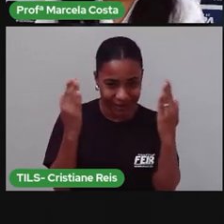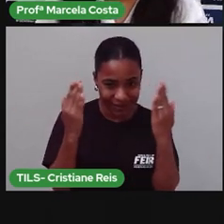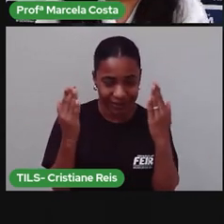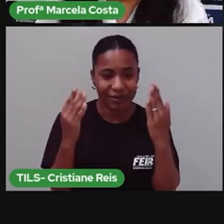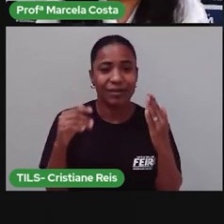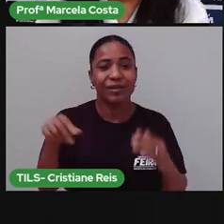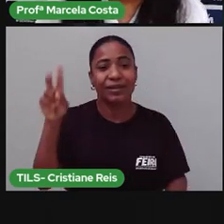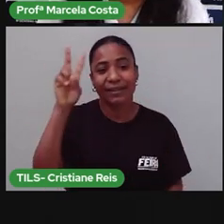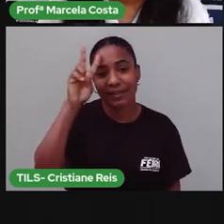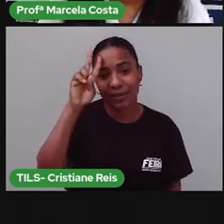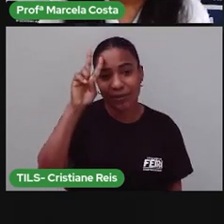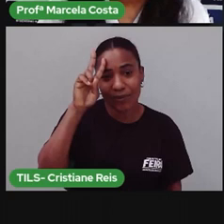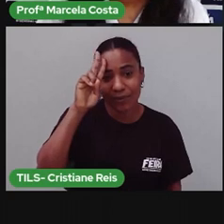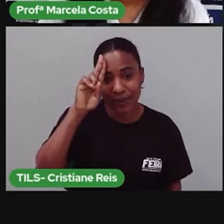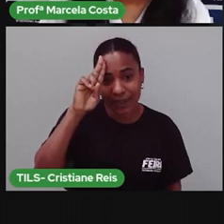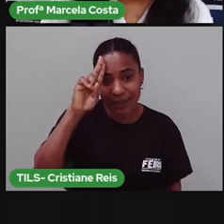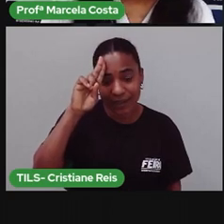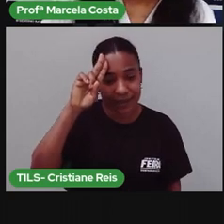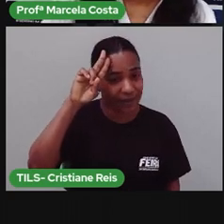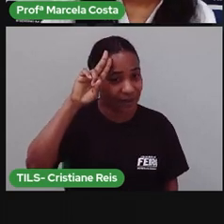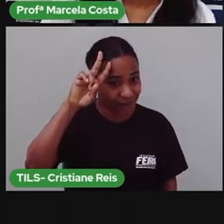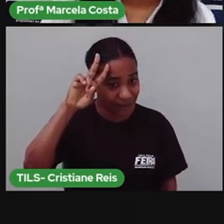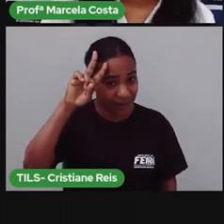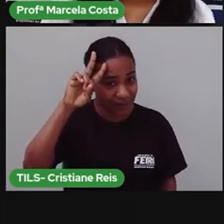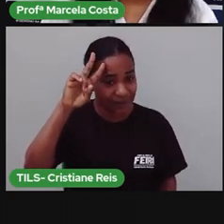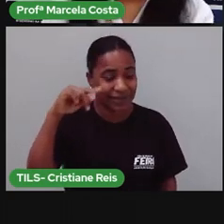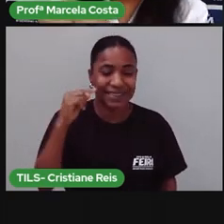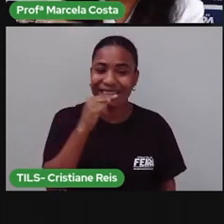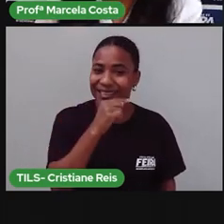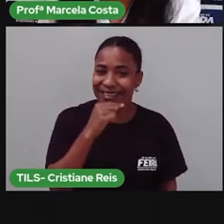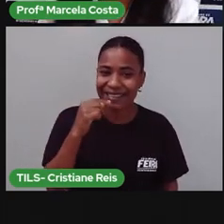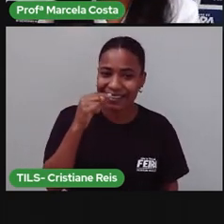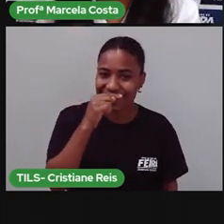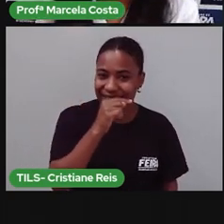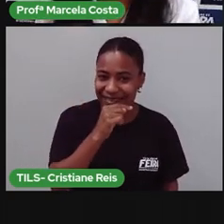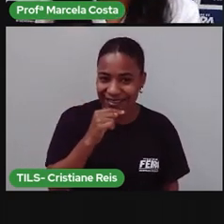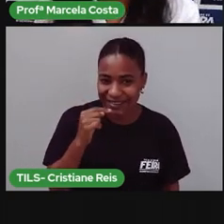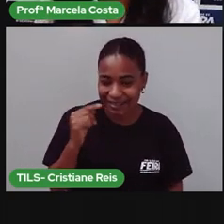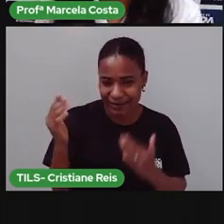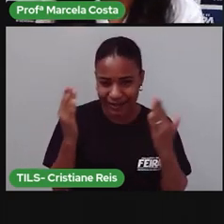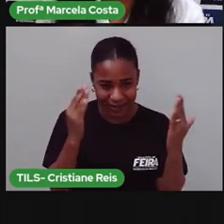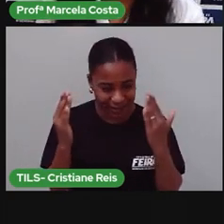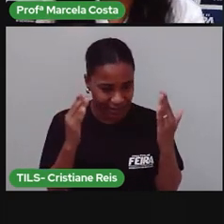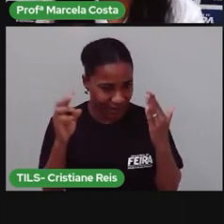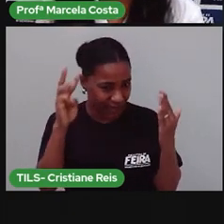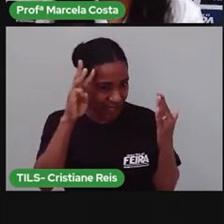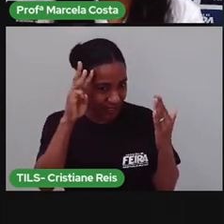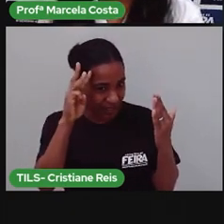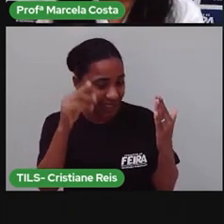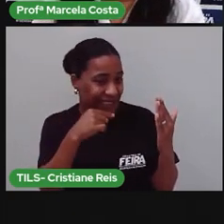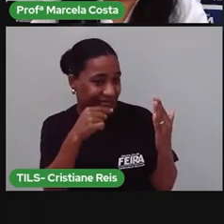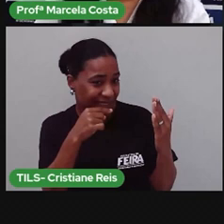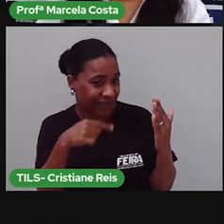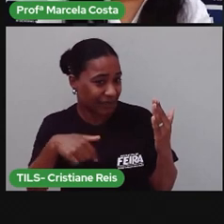segunda, eu escovei os dentes a mesma quantidade que eu escovei na terça.